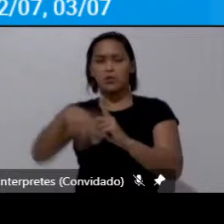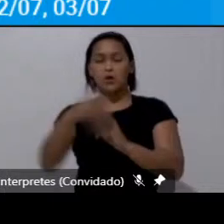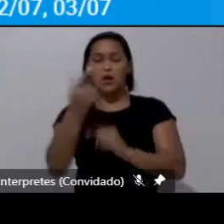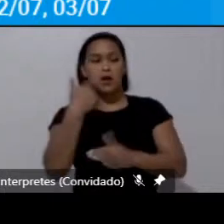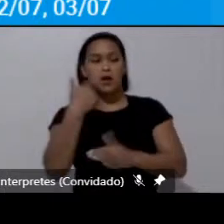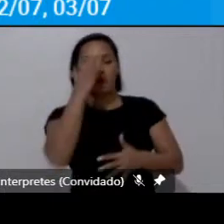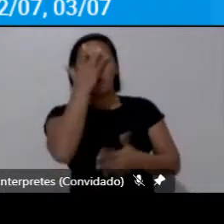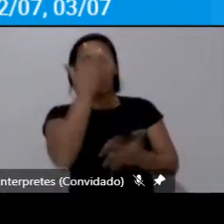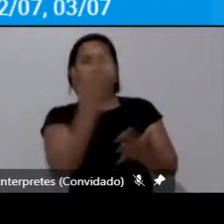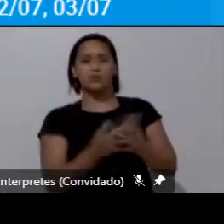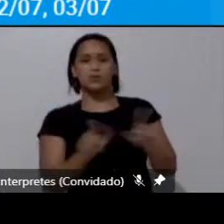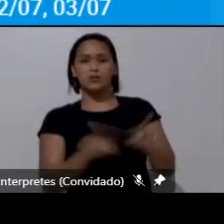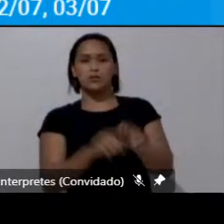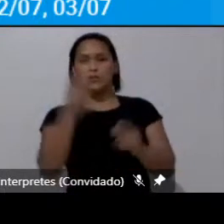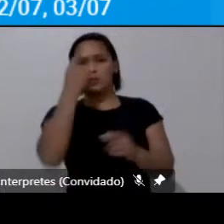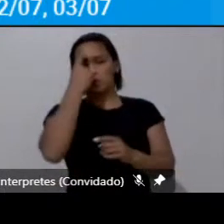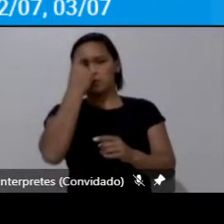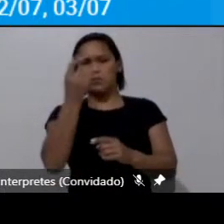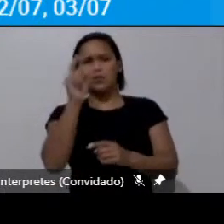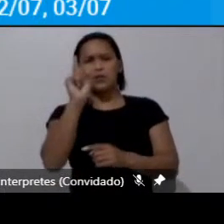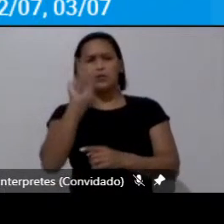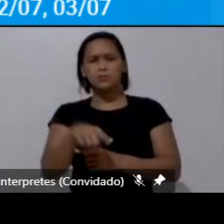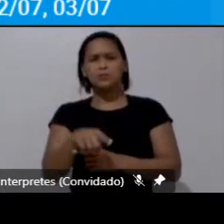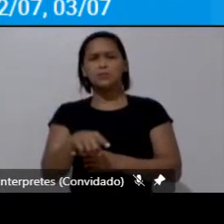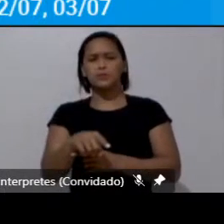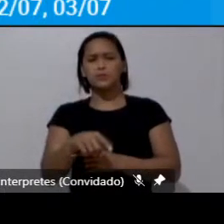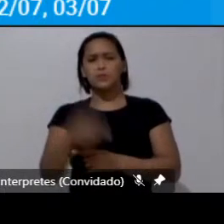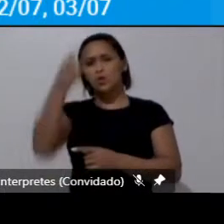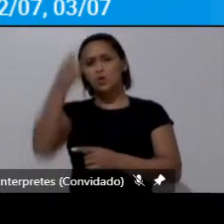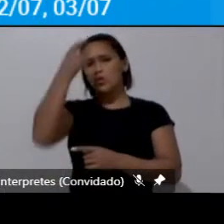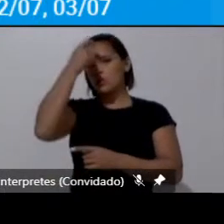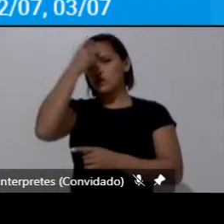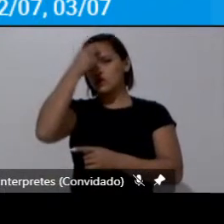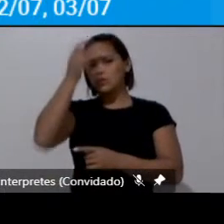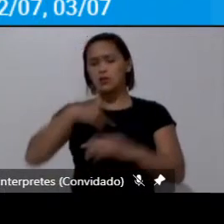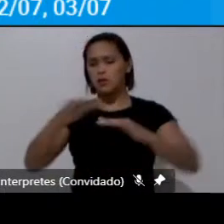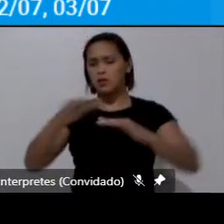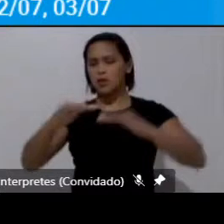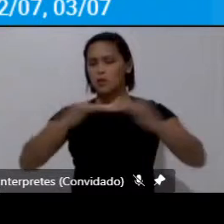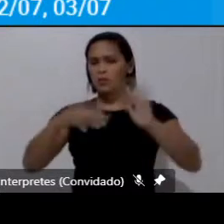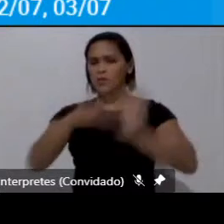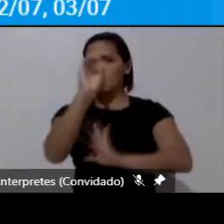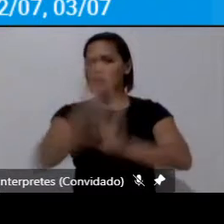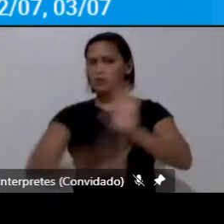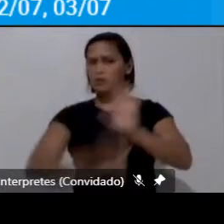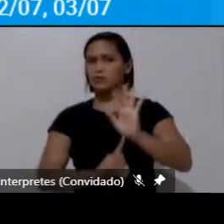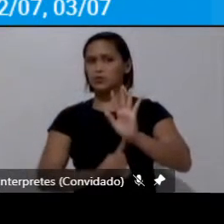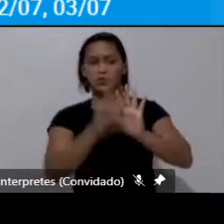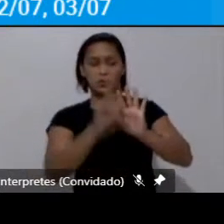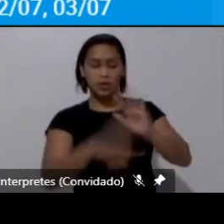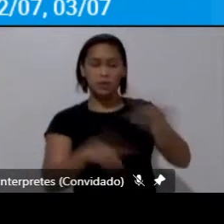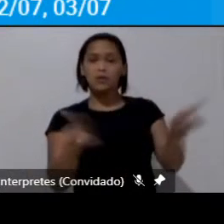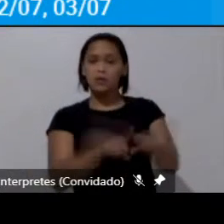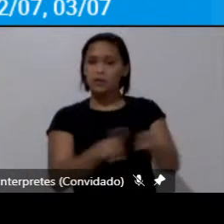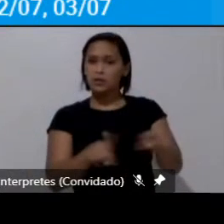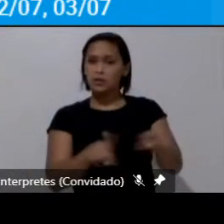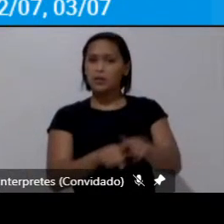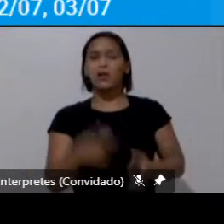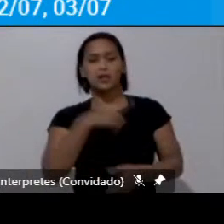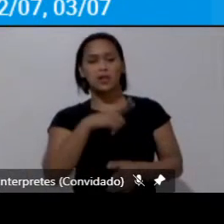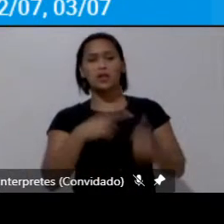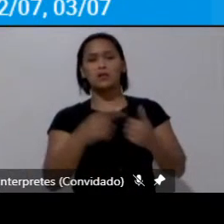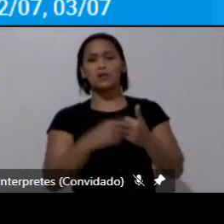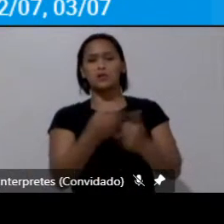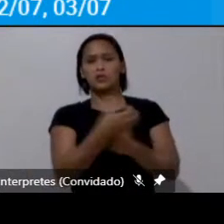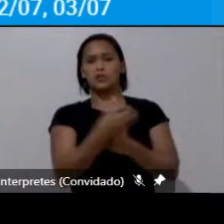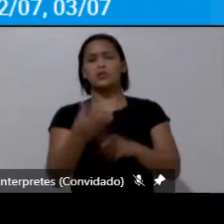ideia de conscientização de que a mobilidade é um direito que aliás consta no artigo